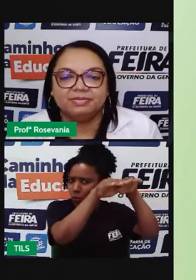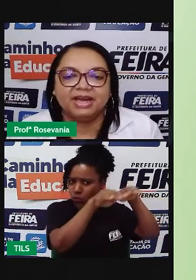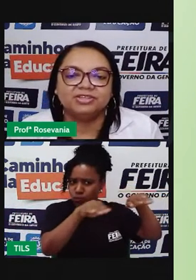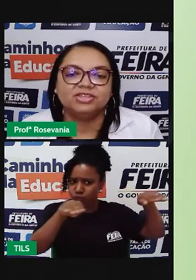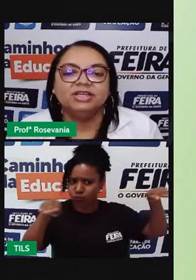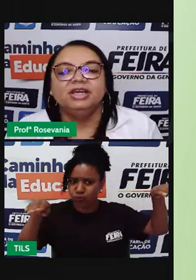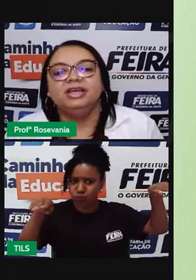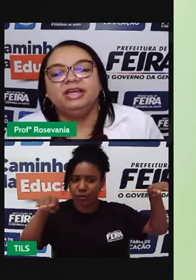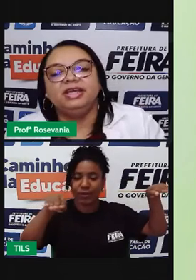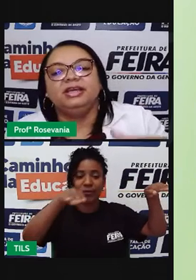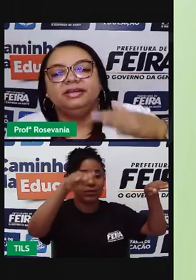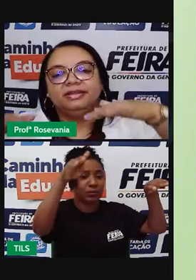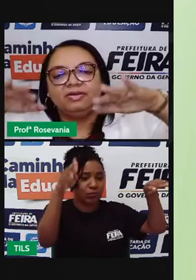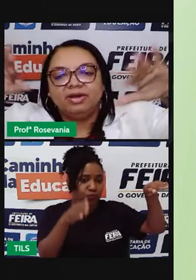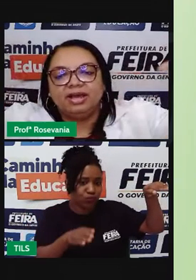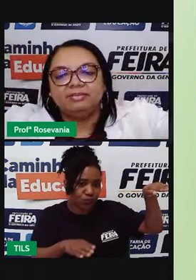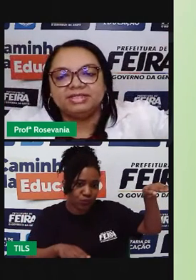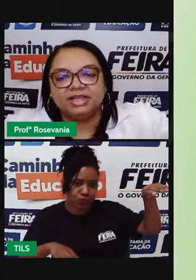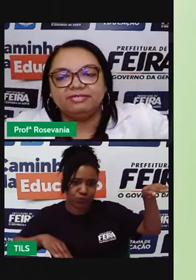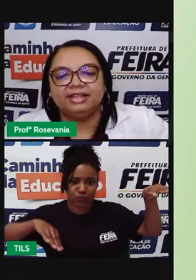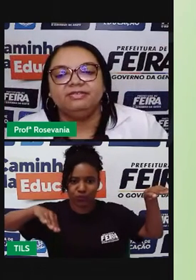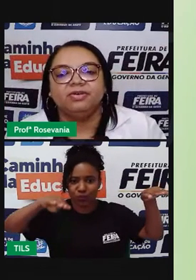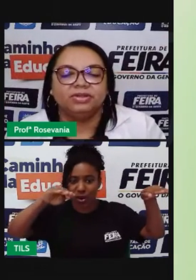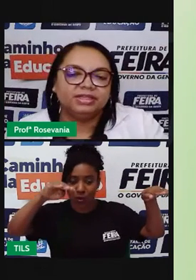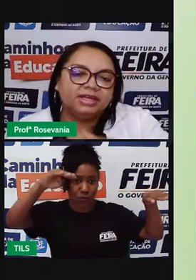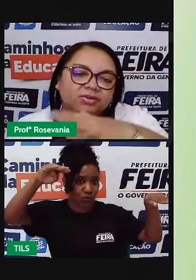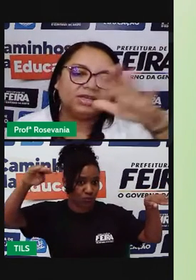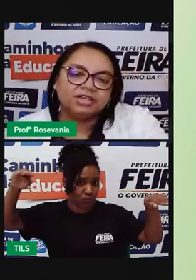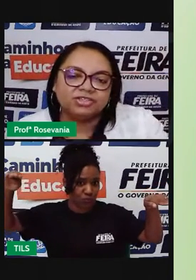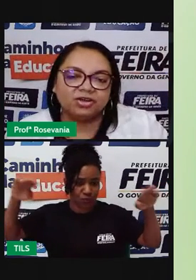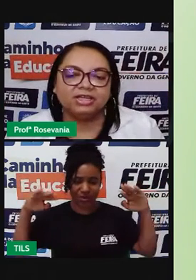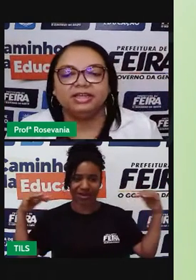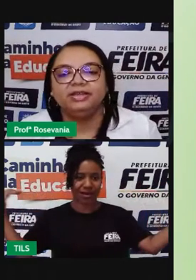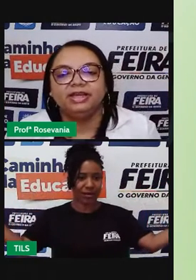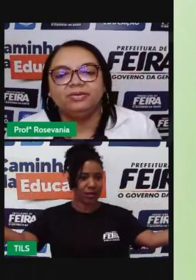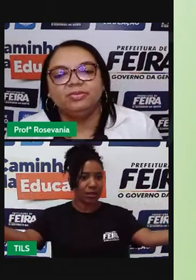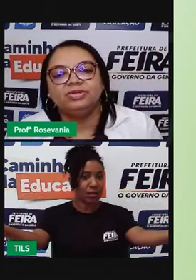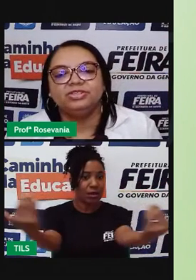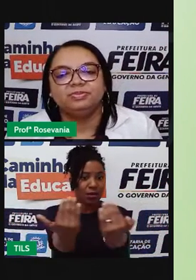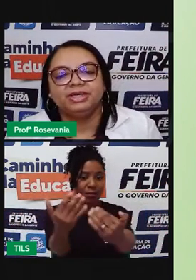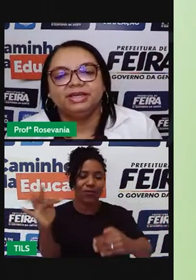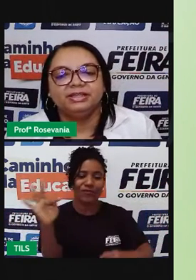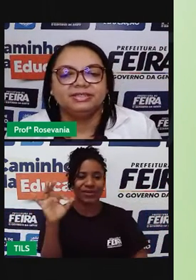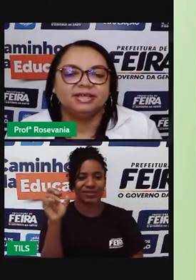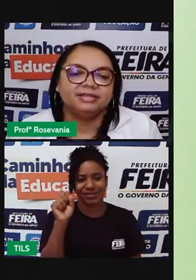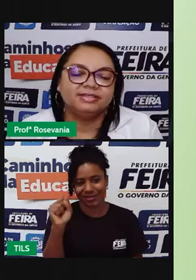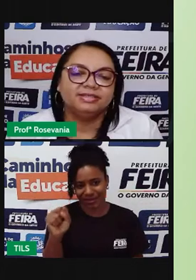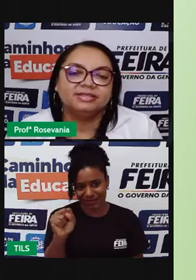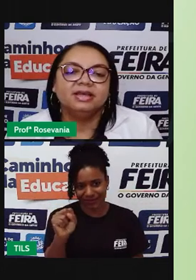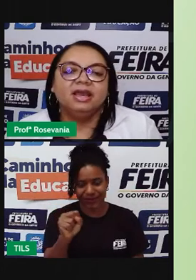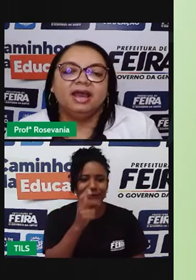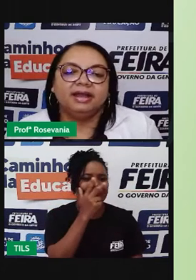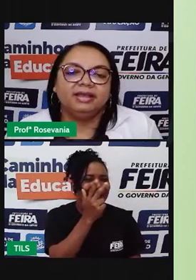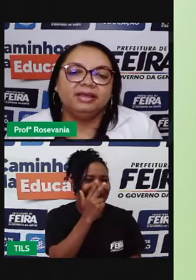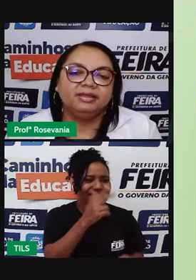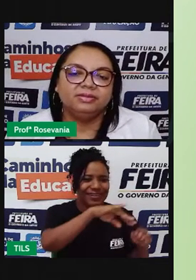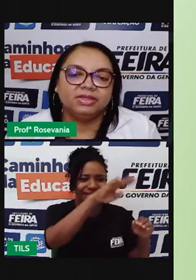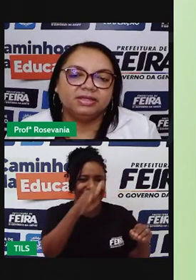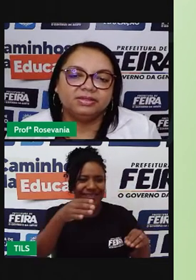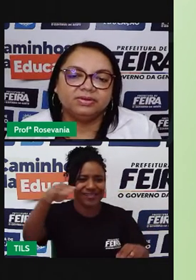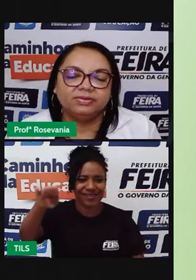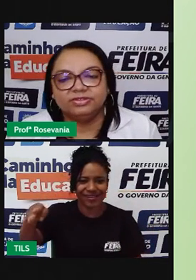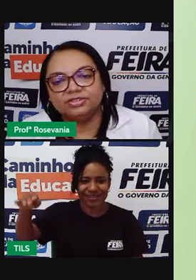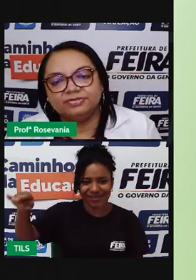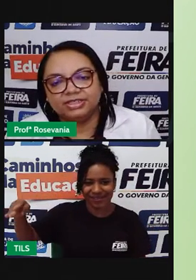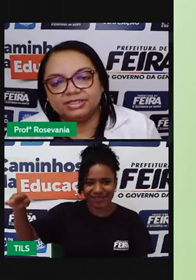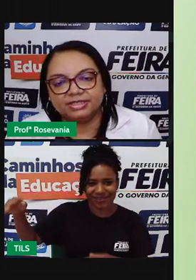pouco mais baixa, e uma área mais elevada em volta, né? A toa que a gente olha, tem, né, um monte de pequenas terrazinhas aqui no